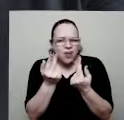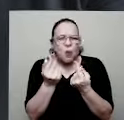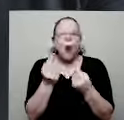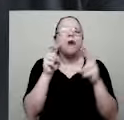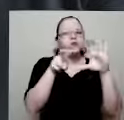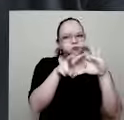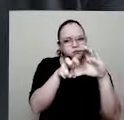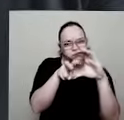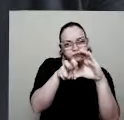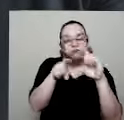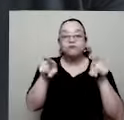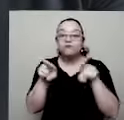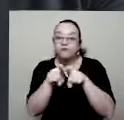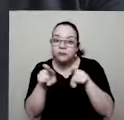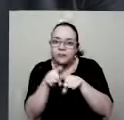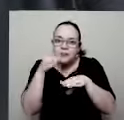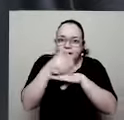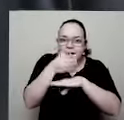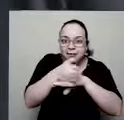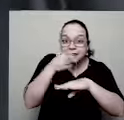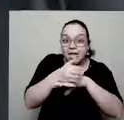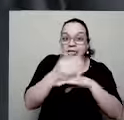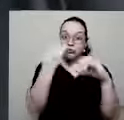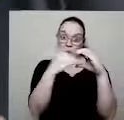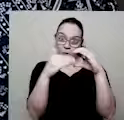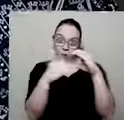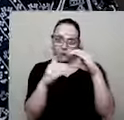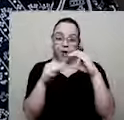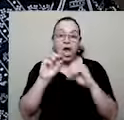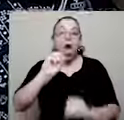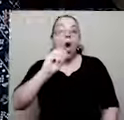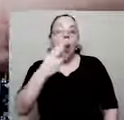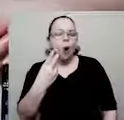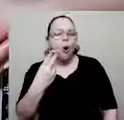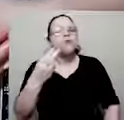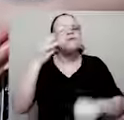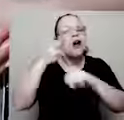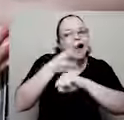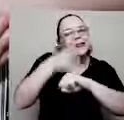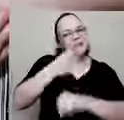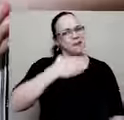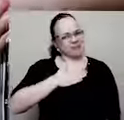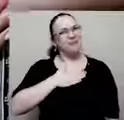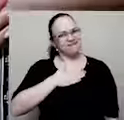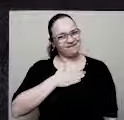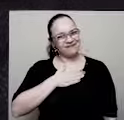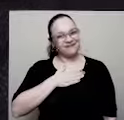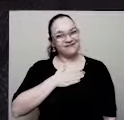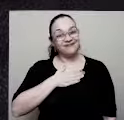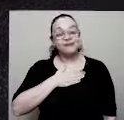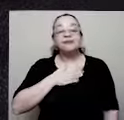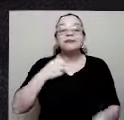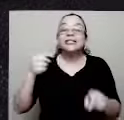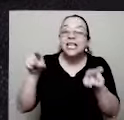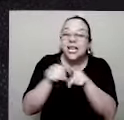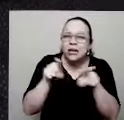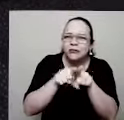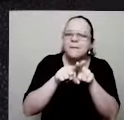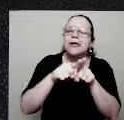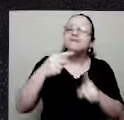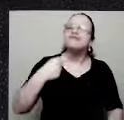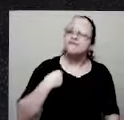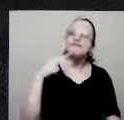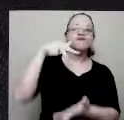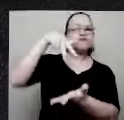Hangouts. Ou acesse direto pelo e-mail institucional. Ou então, manda um WhatsApp para mim. Eu também estou